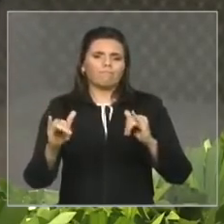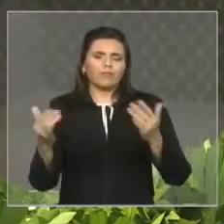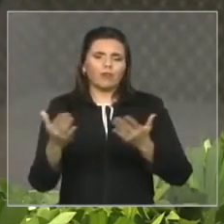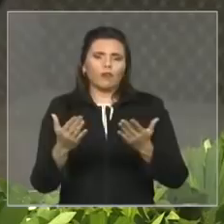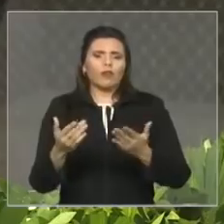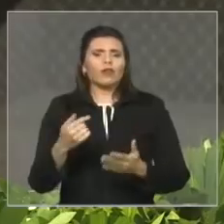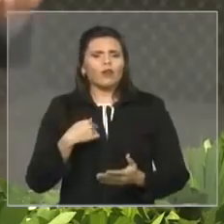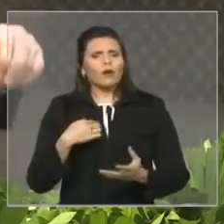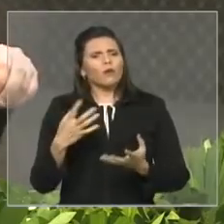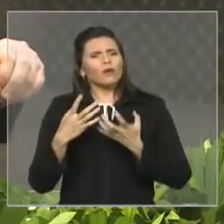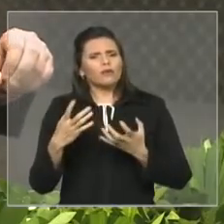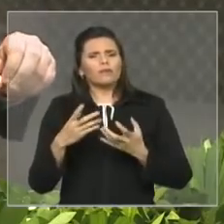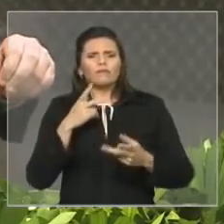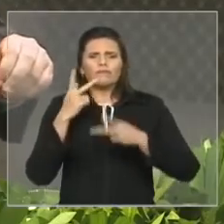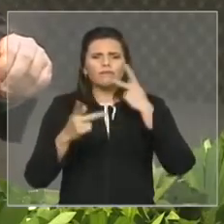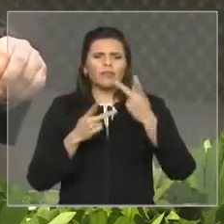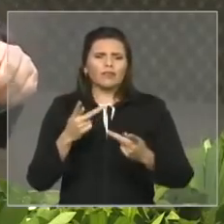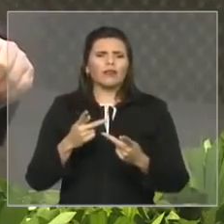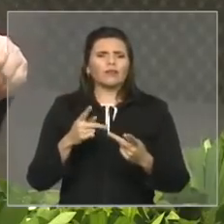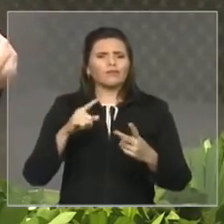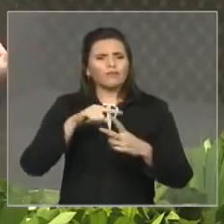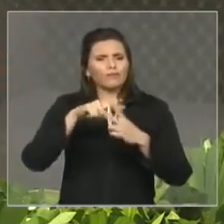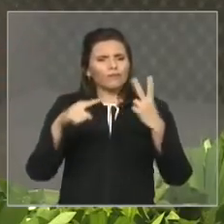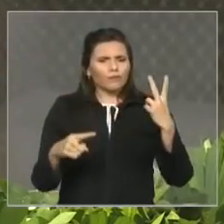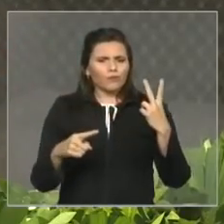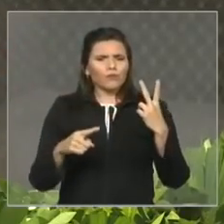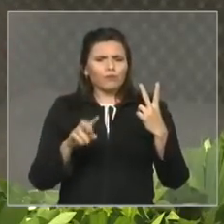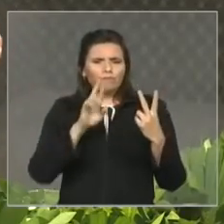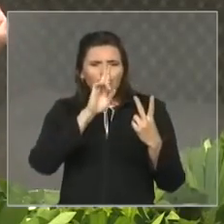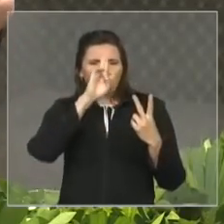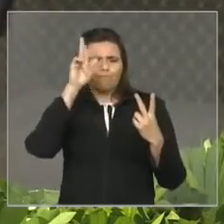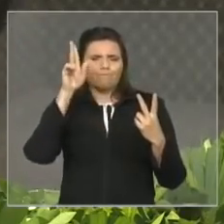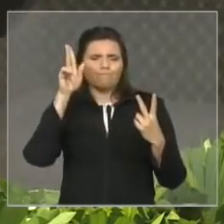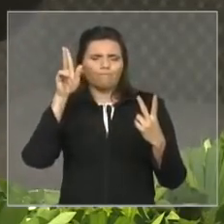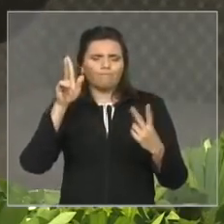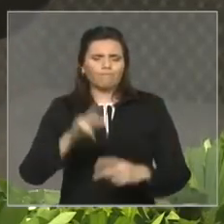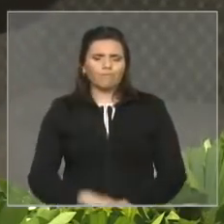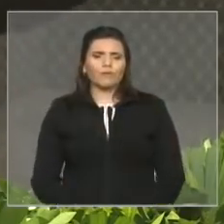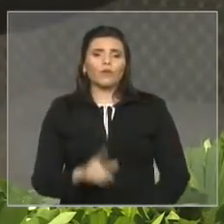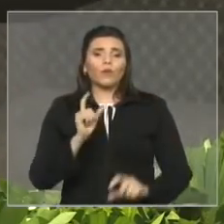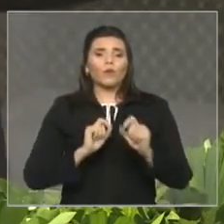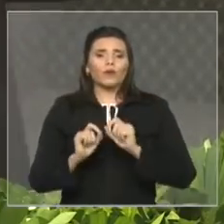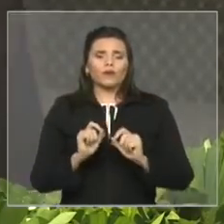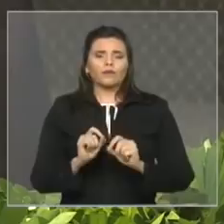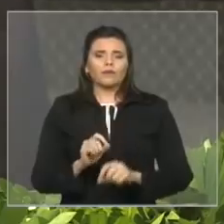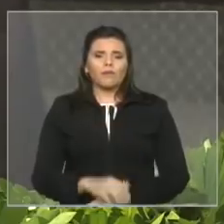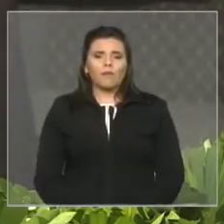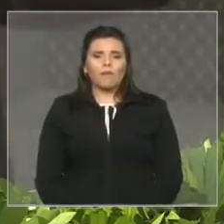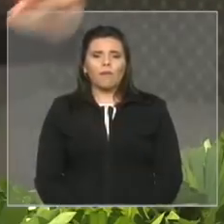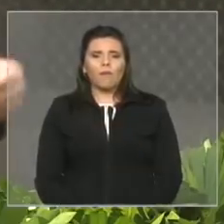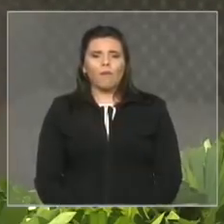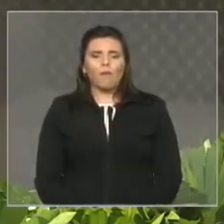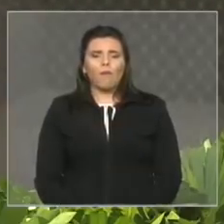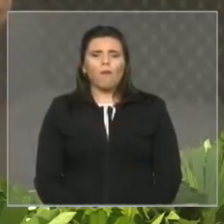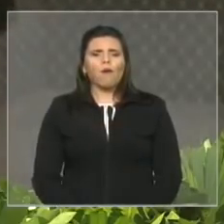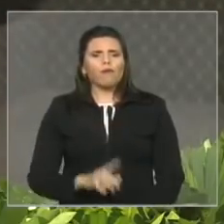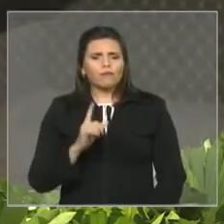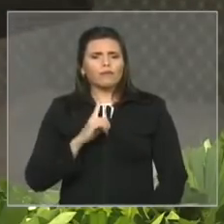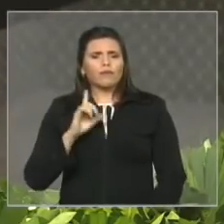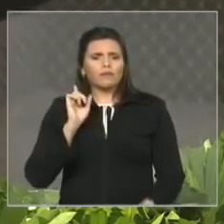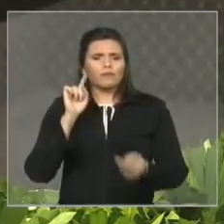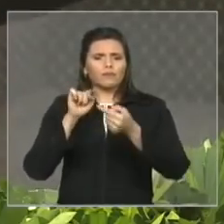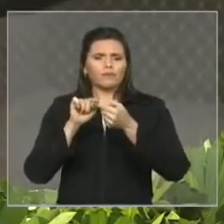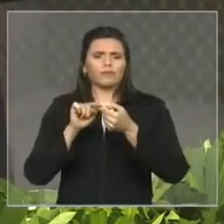ideias senhor presidente Otelino senhor presidente Zé Joaquim que compõe uma visão sobre o desenvolvimento uma